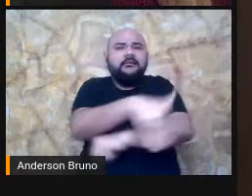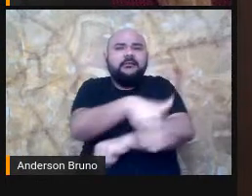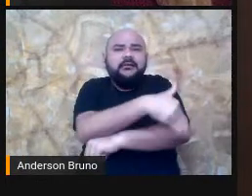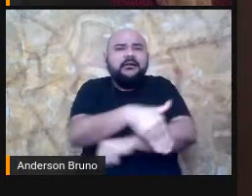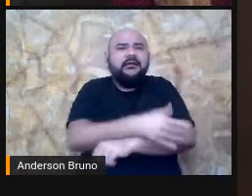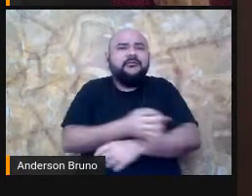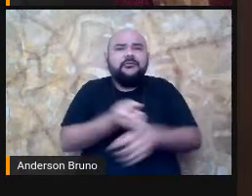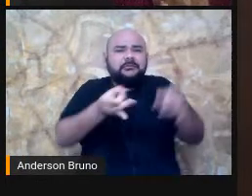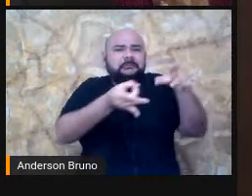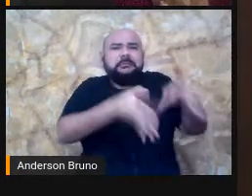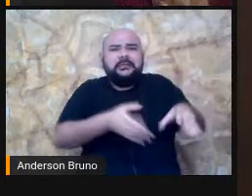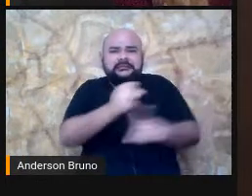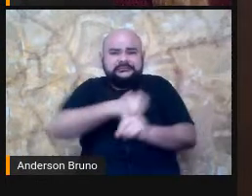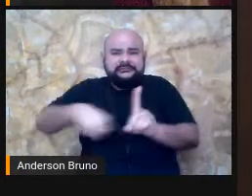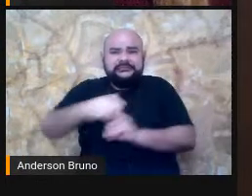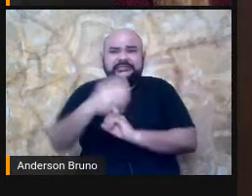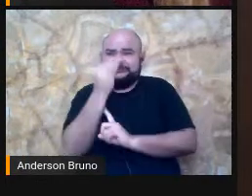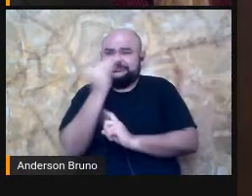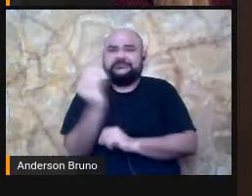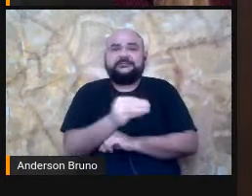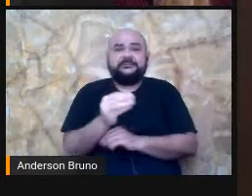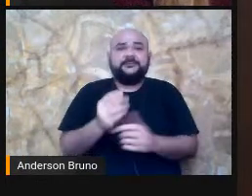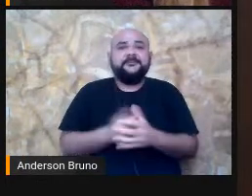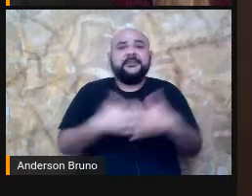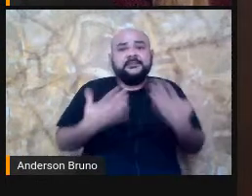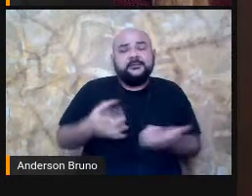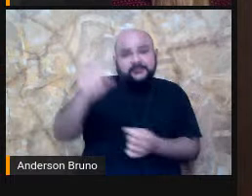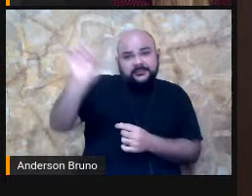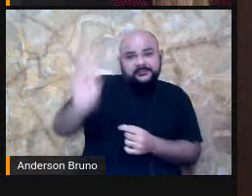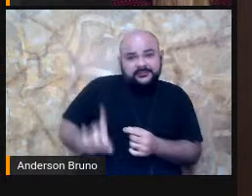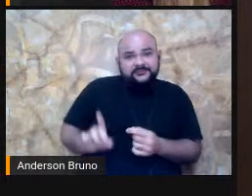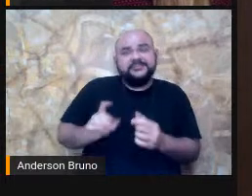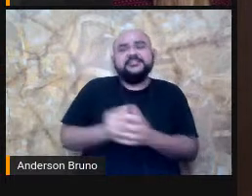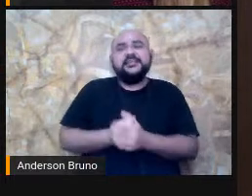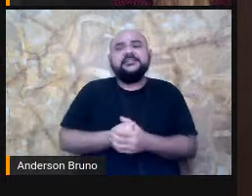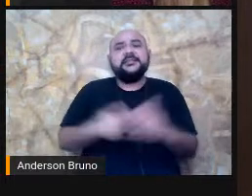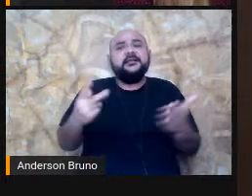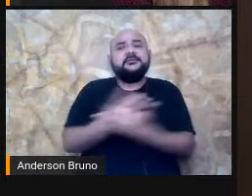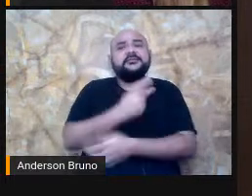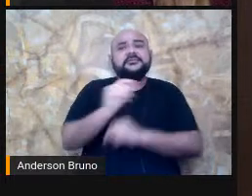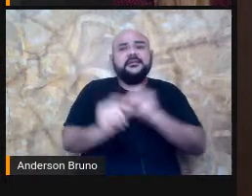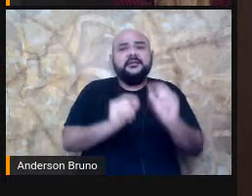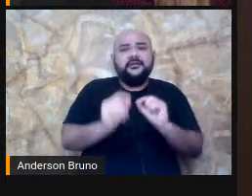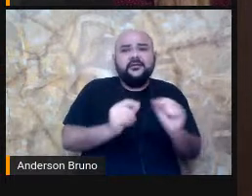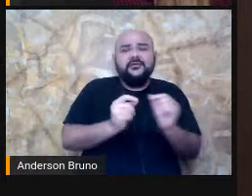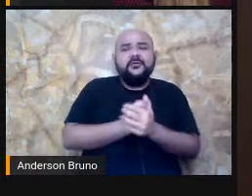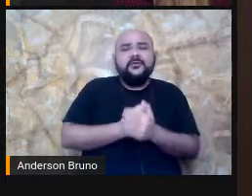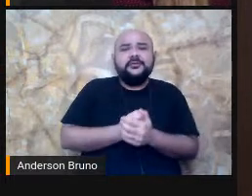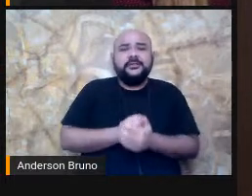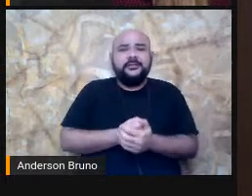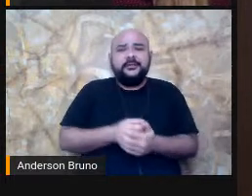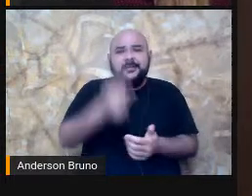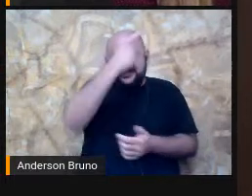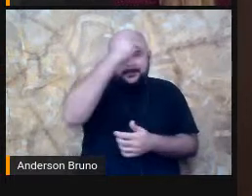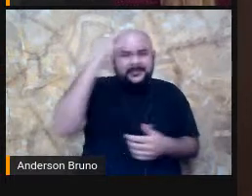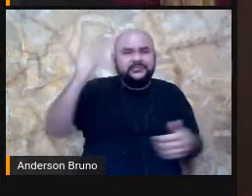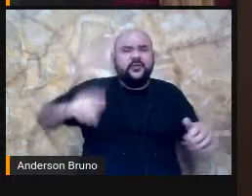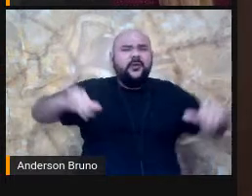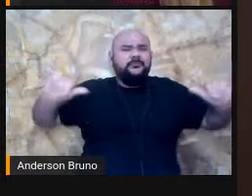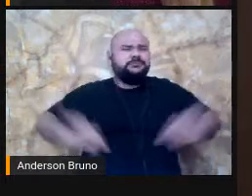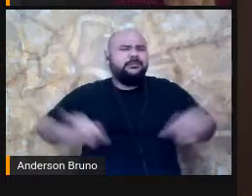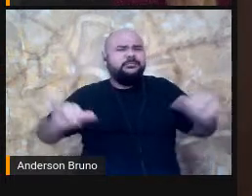considerada um fator que dificultava a sobrevivência e a subsistência das pessoas.